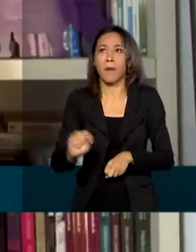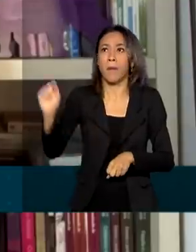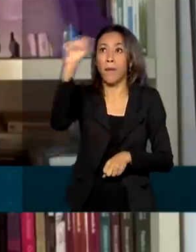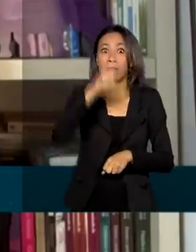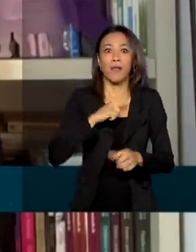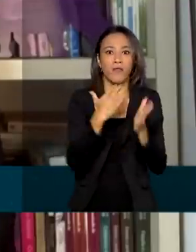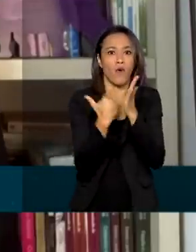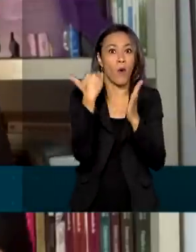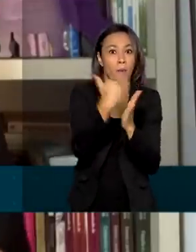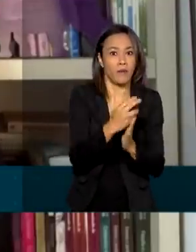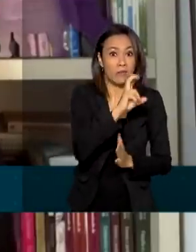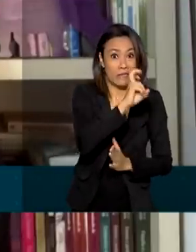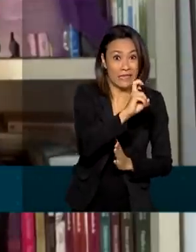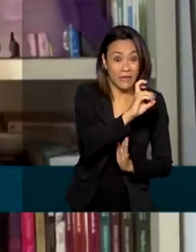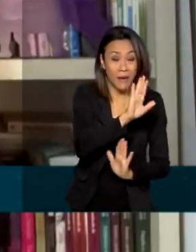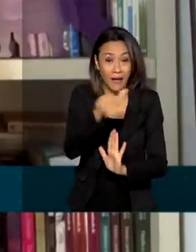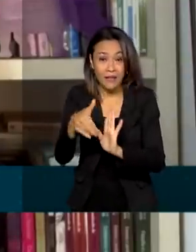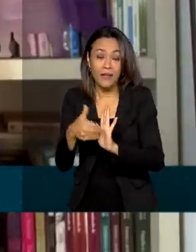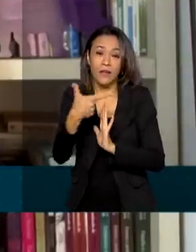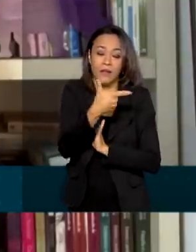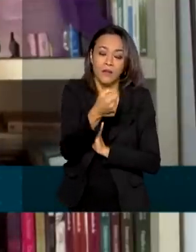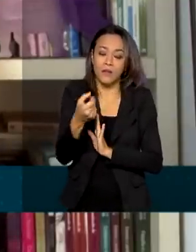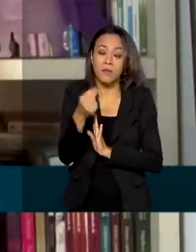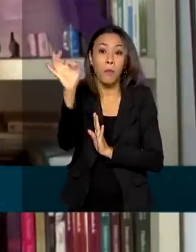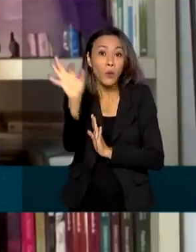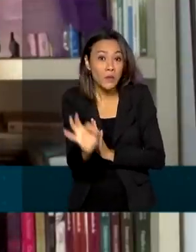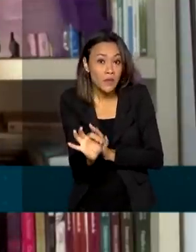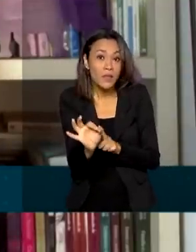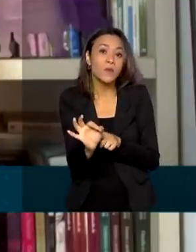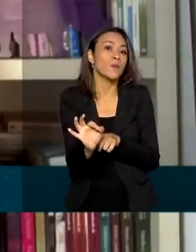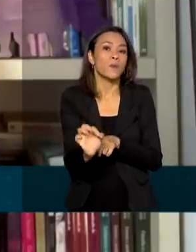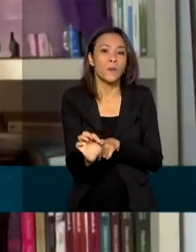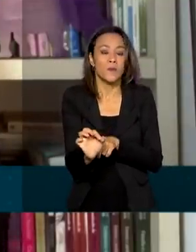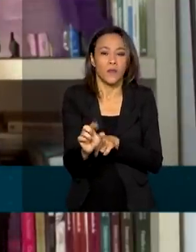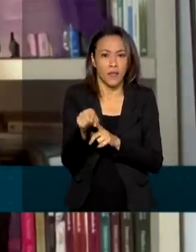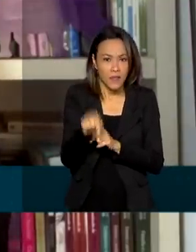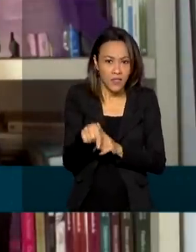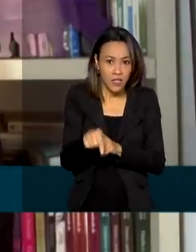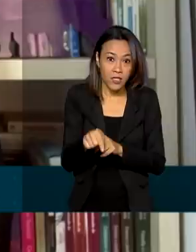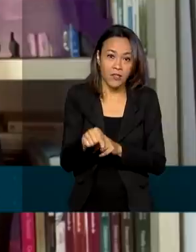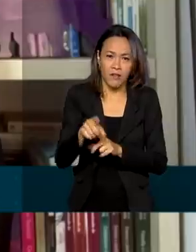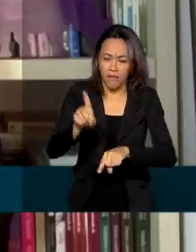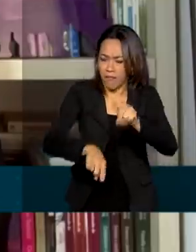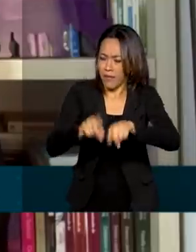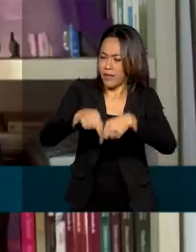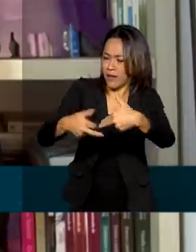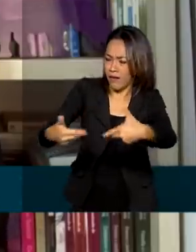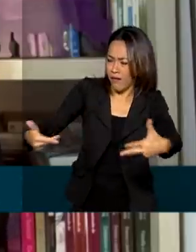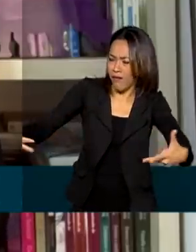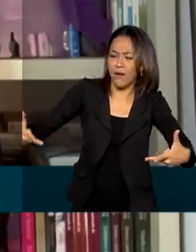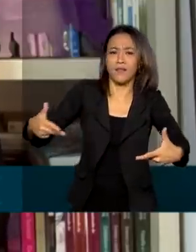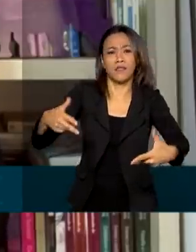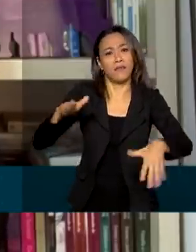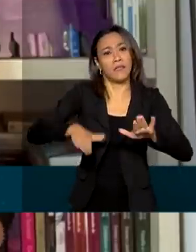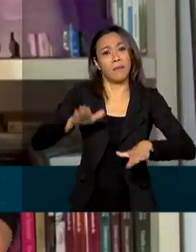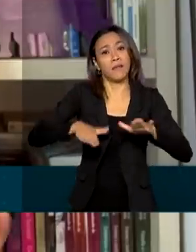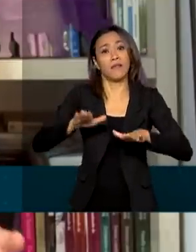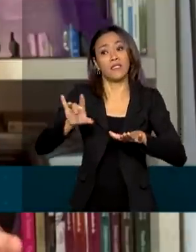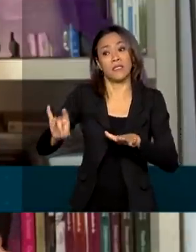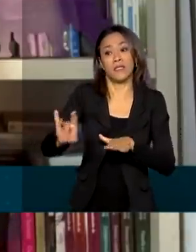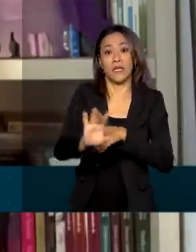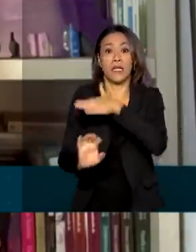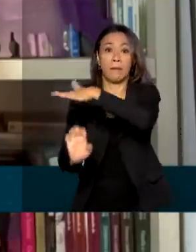de 5% a 200% na capacidade de produção e em base de produtos de acordo com empresas do setor.